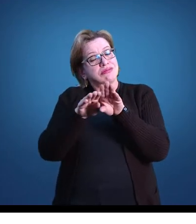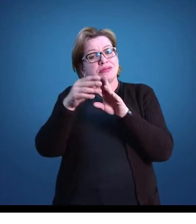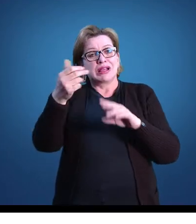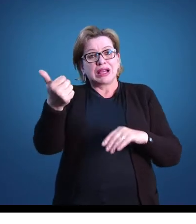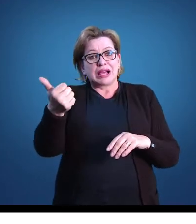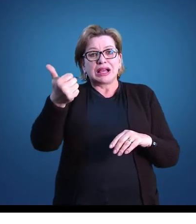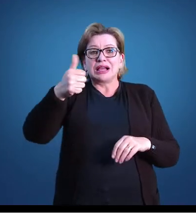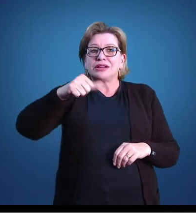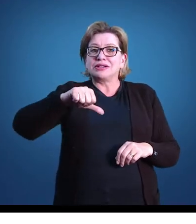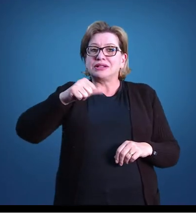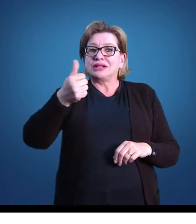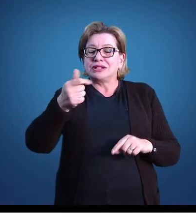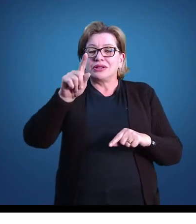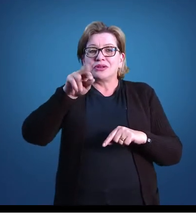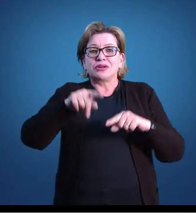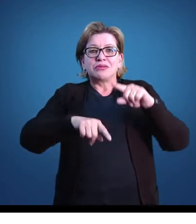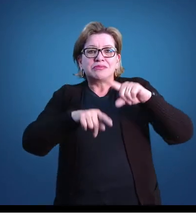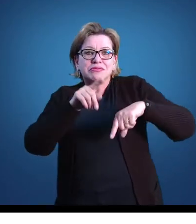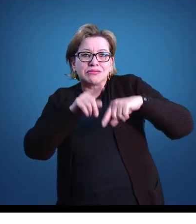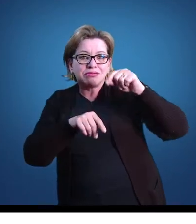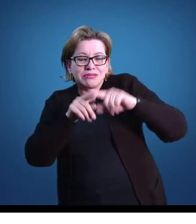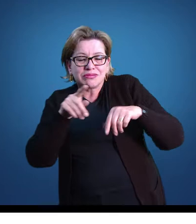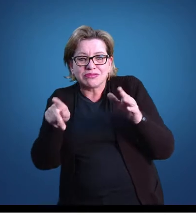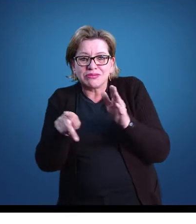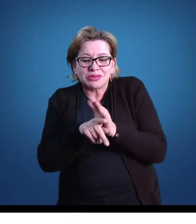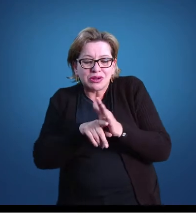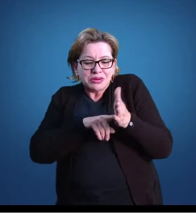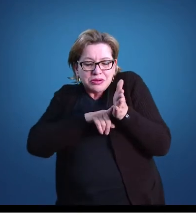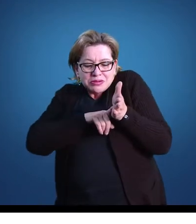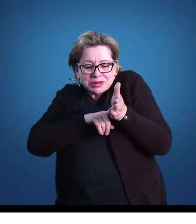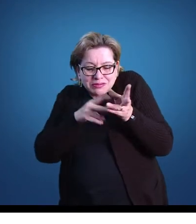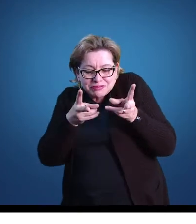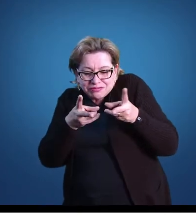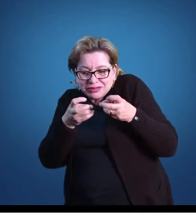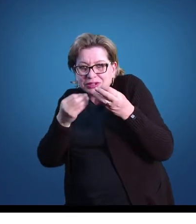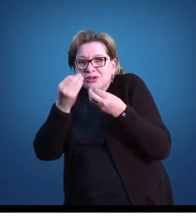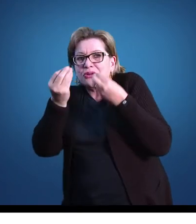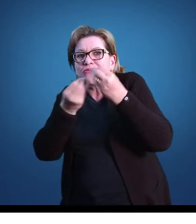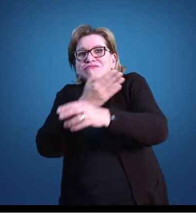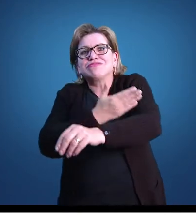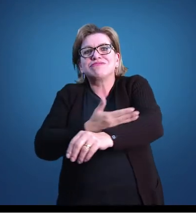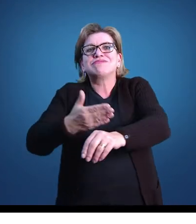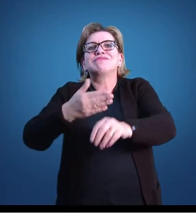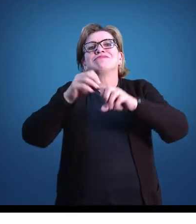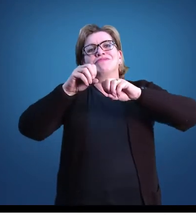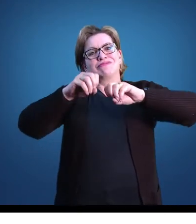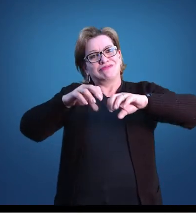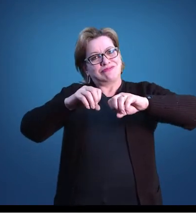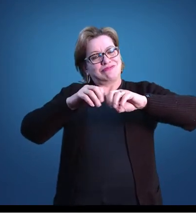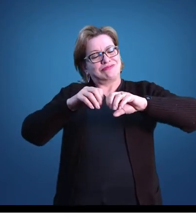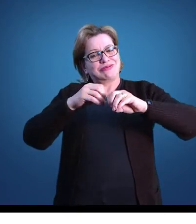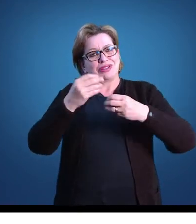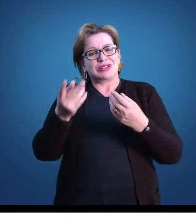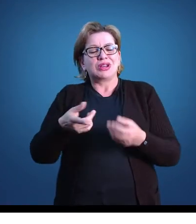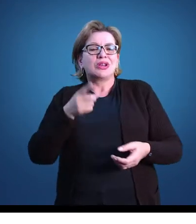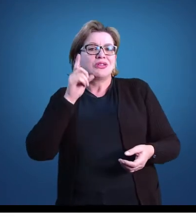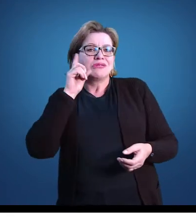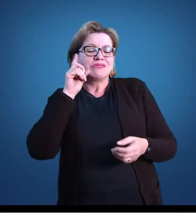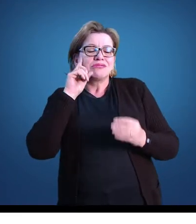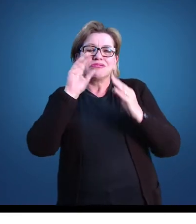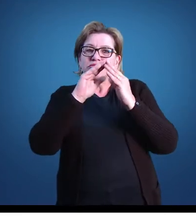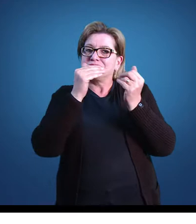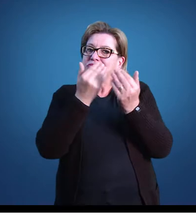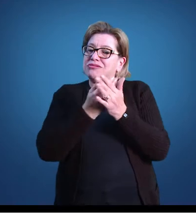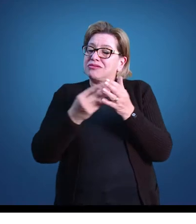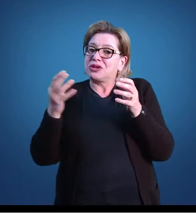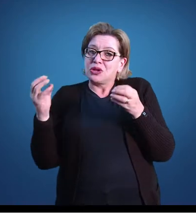quanto como instrumento de investigação da prática pedagógica. No cotidiano escolar, a avaliação é parte do trabalho